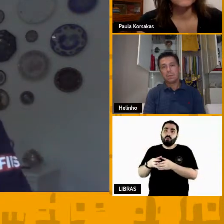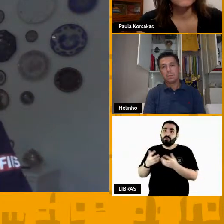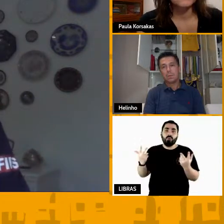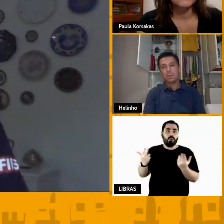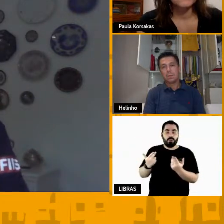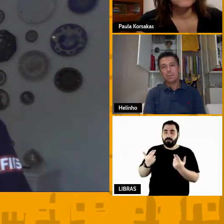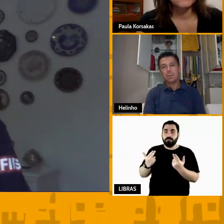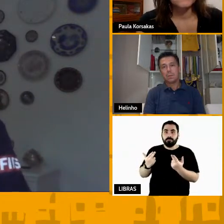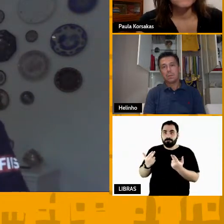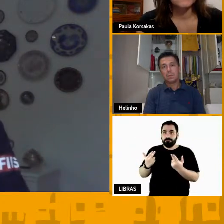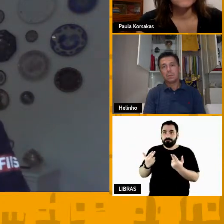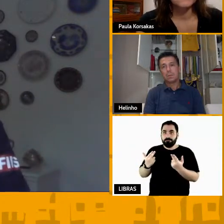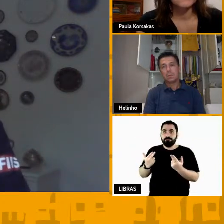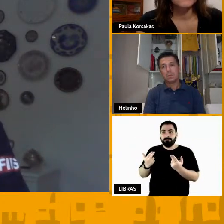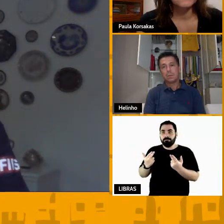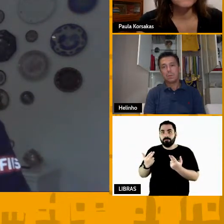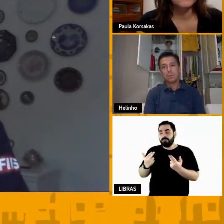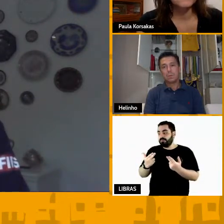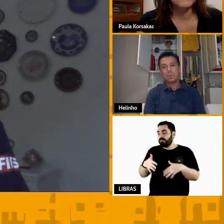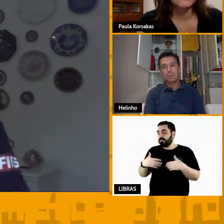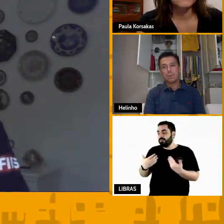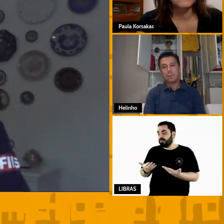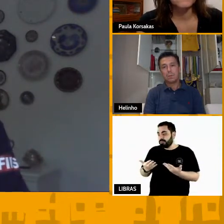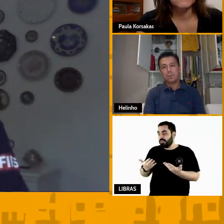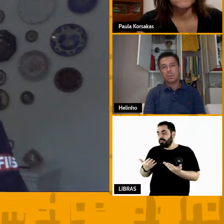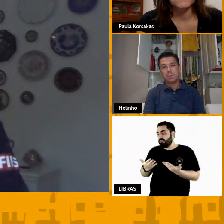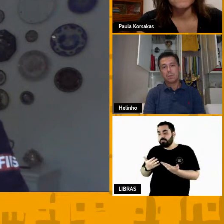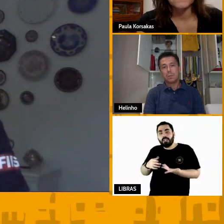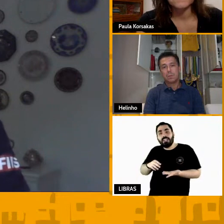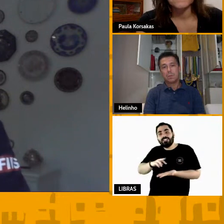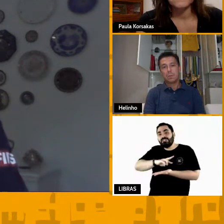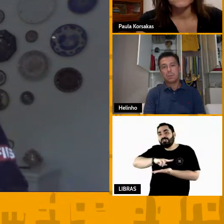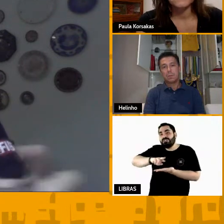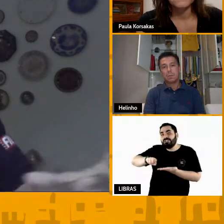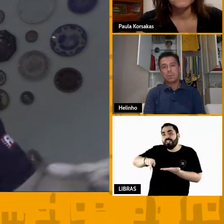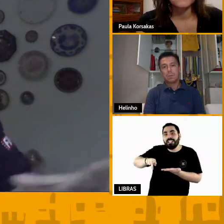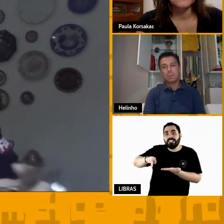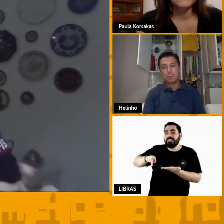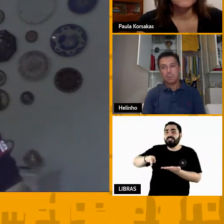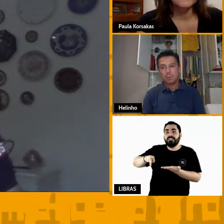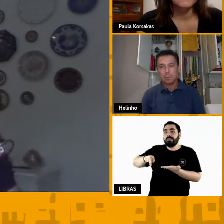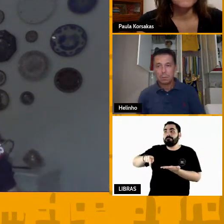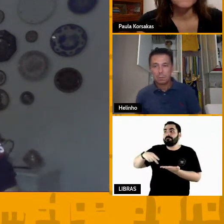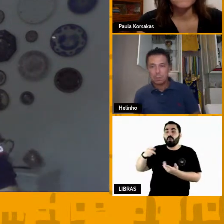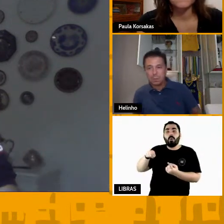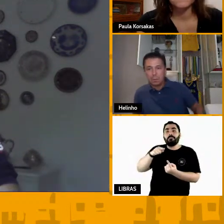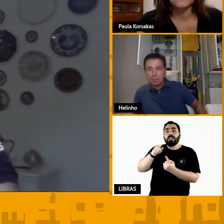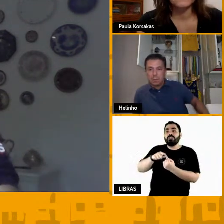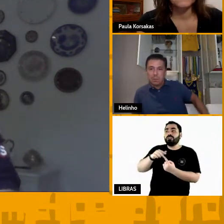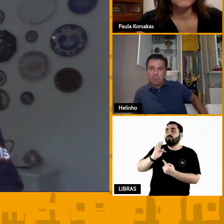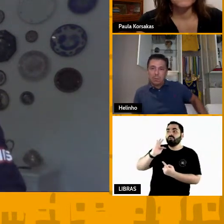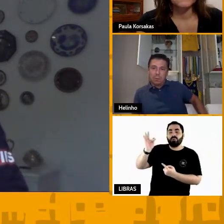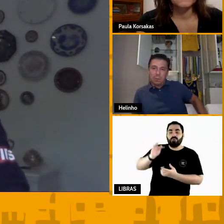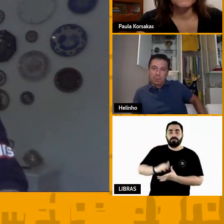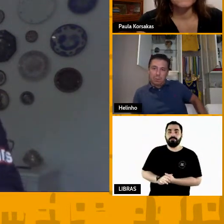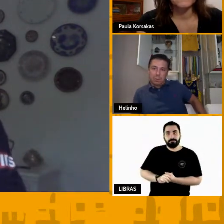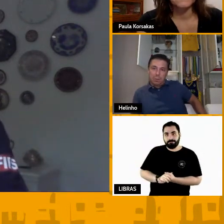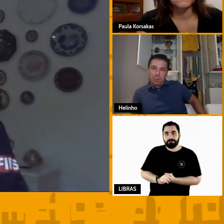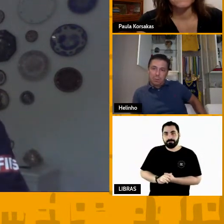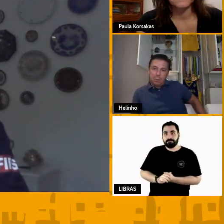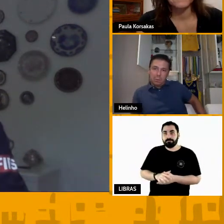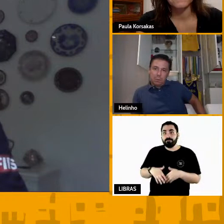e as ambições ainda são completamente diferentes o panorama o ambiente quando você vai